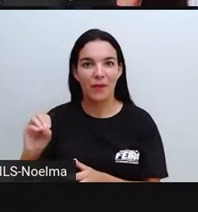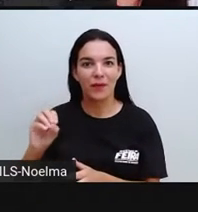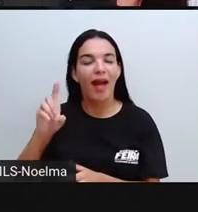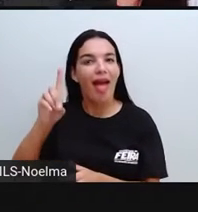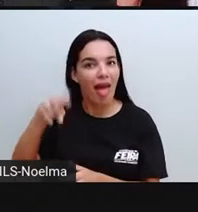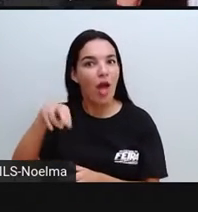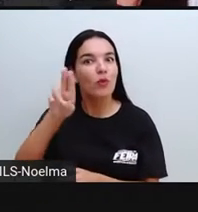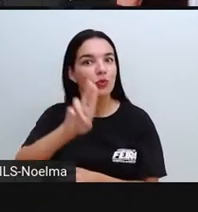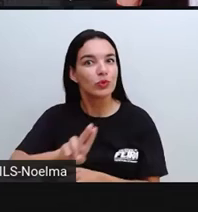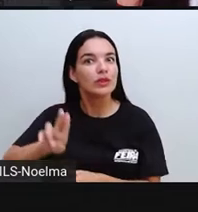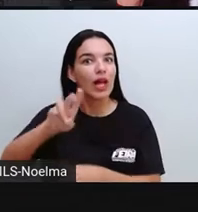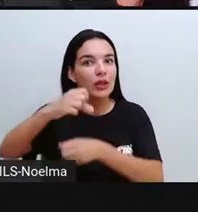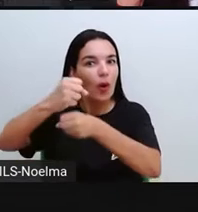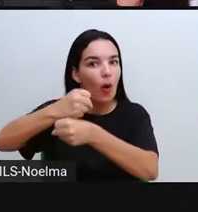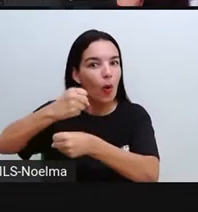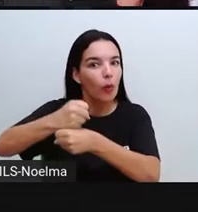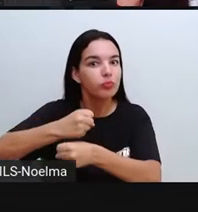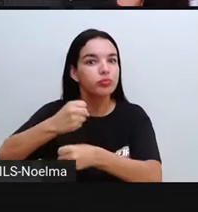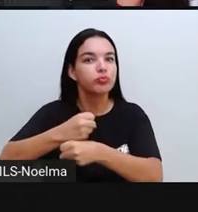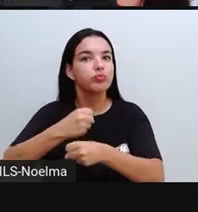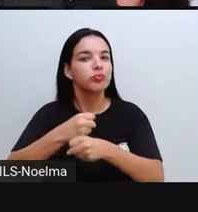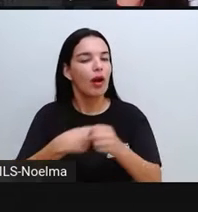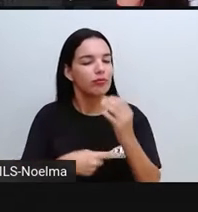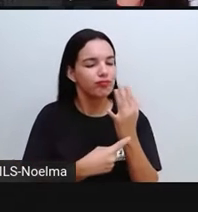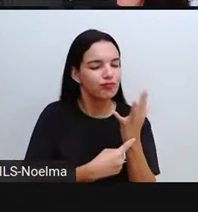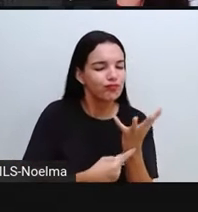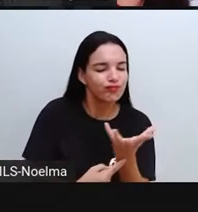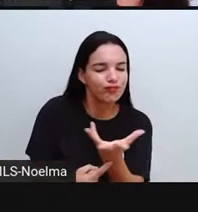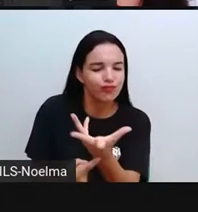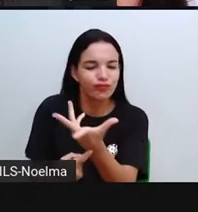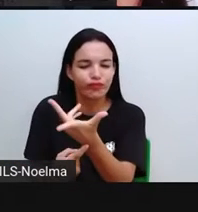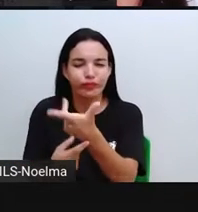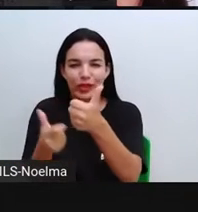construção e elaboração dessas esculturas.